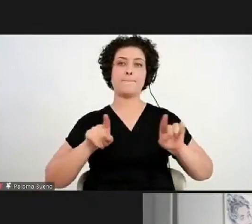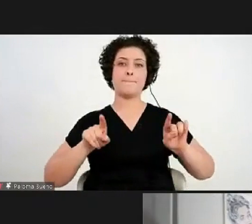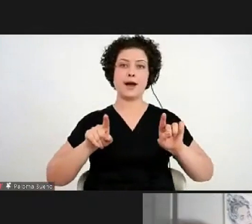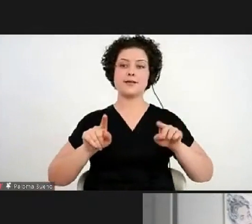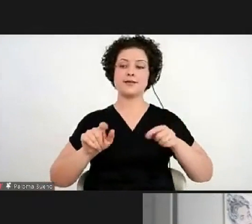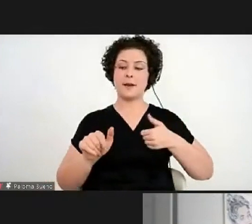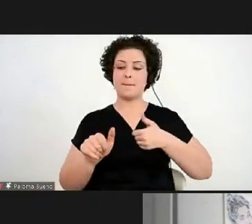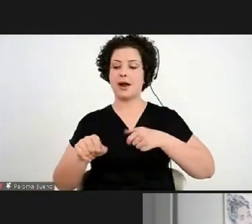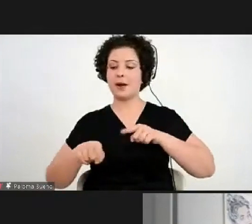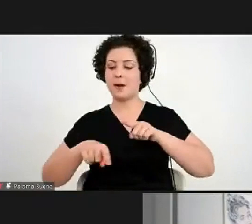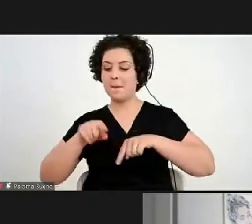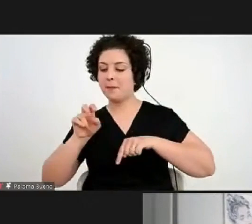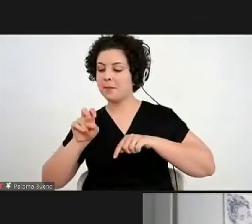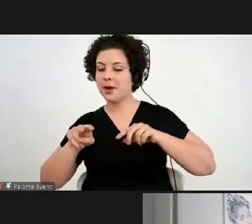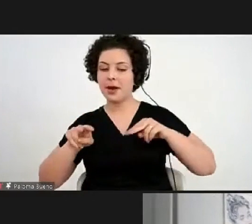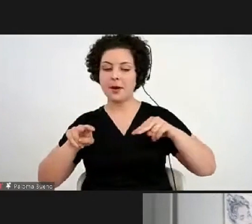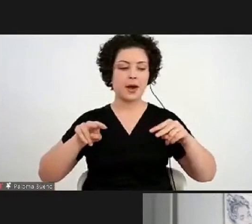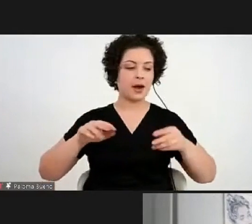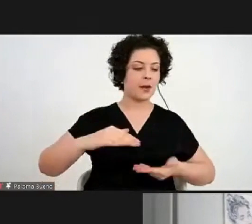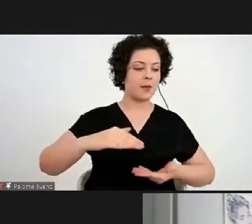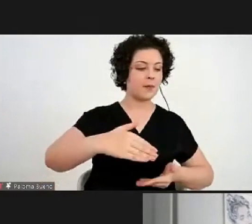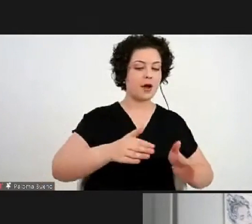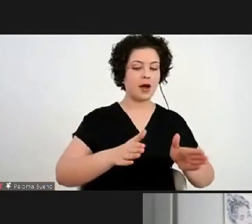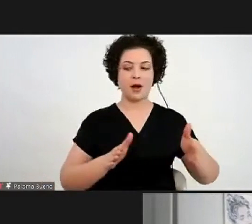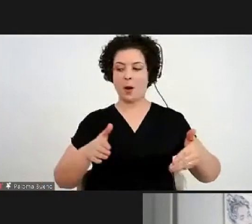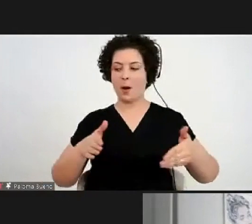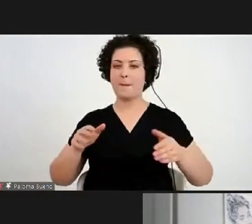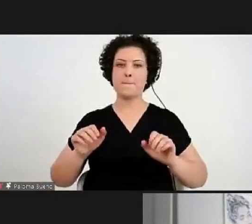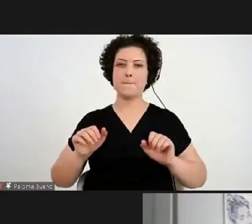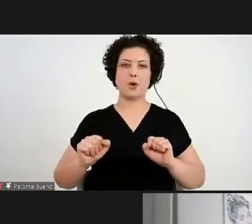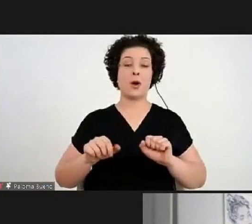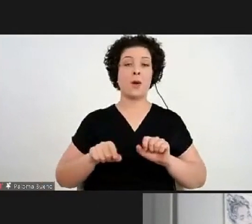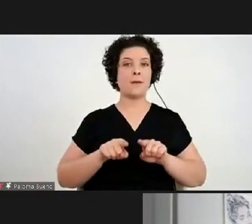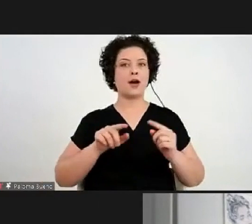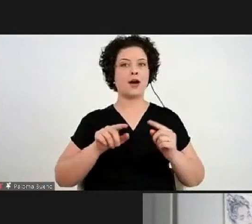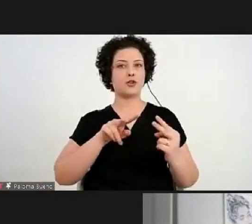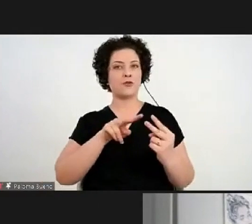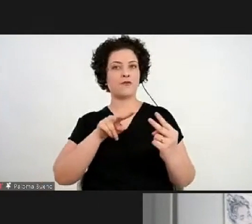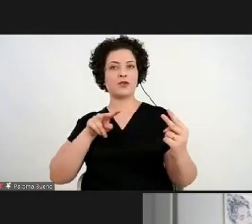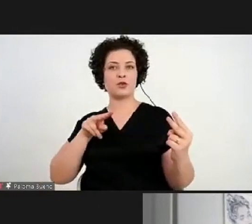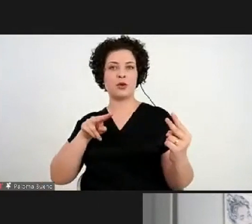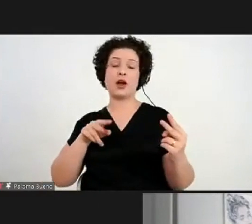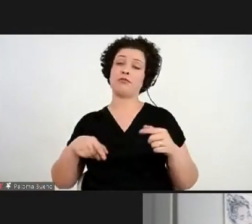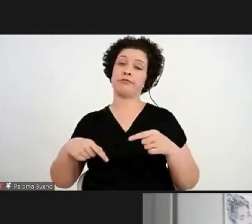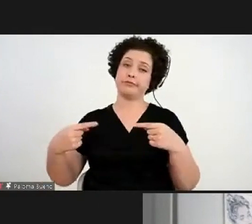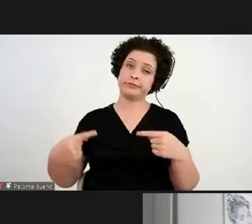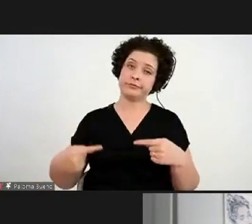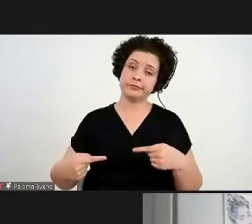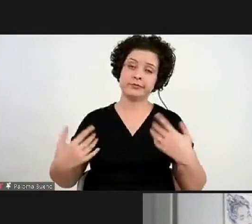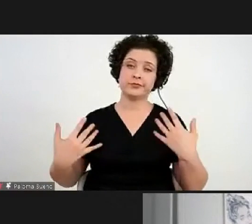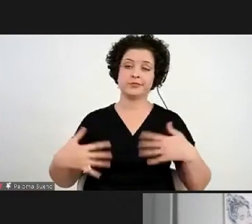dos materiais em si. Mas no virtual, de fato, é um desafio.